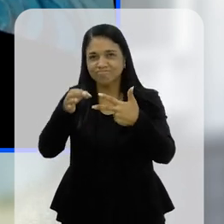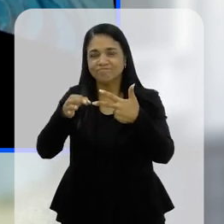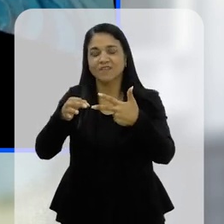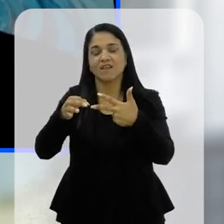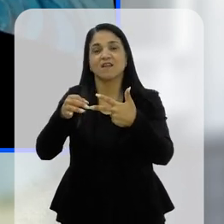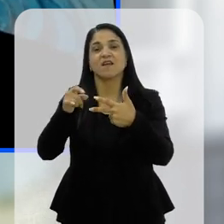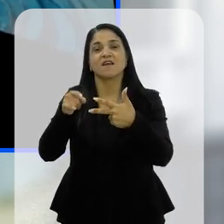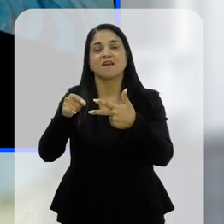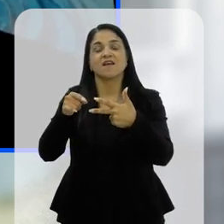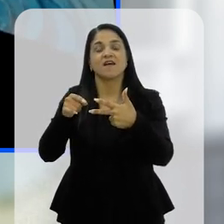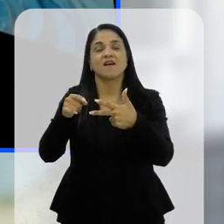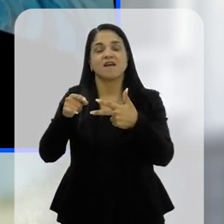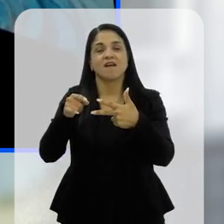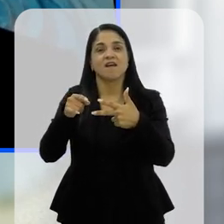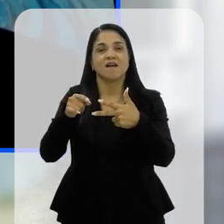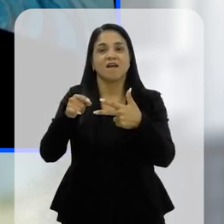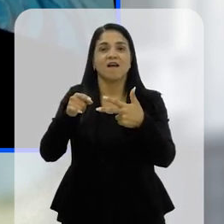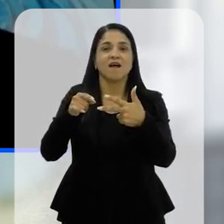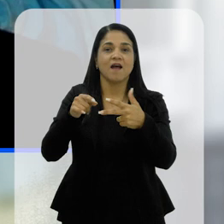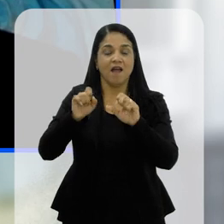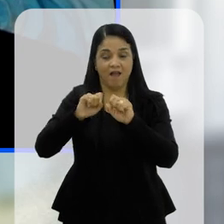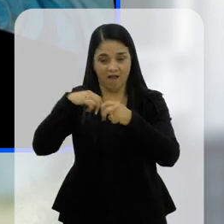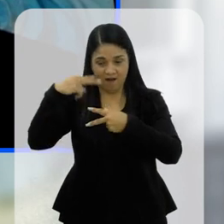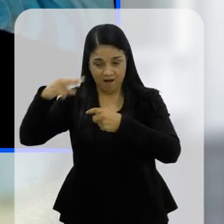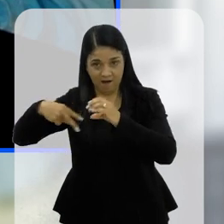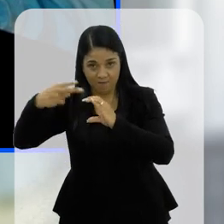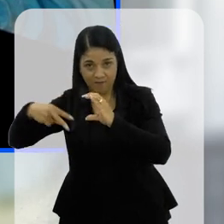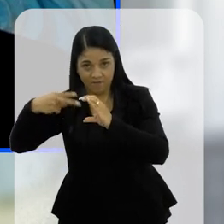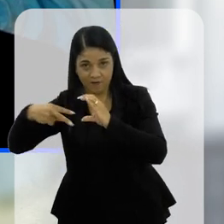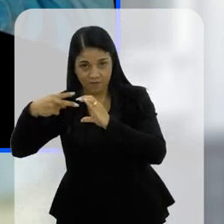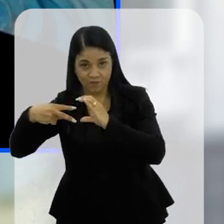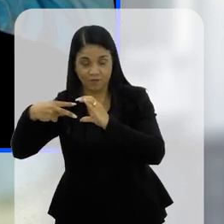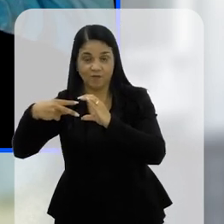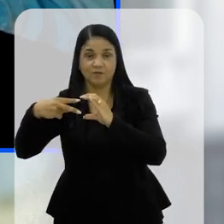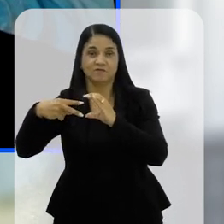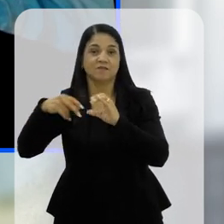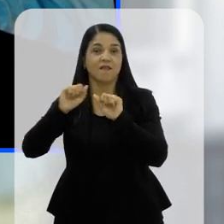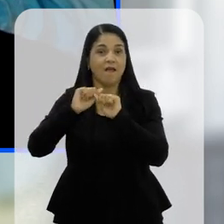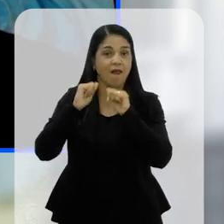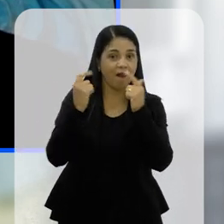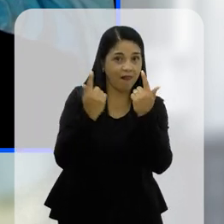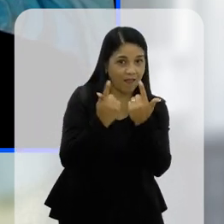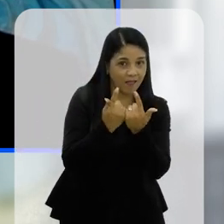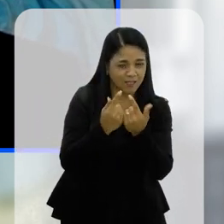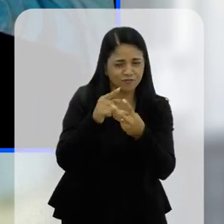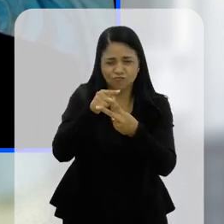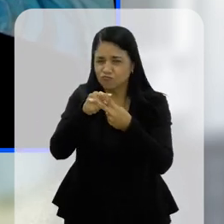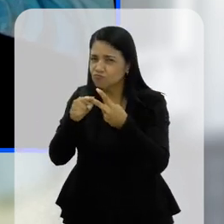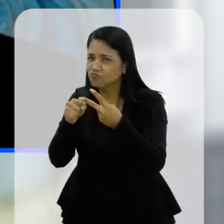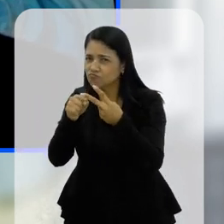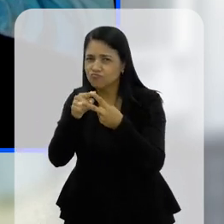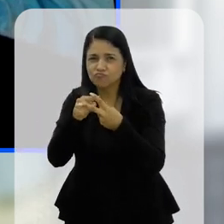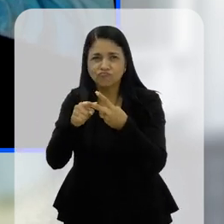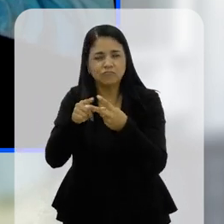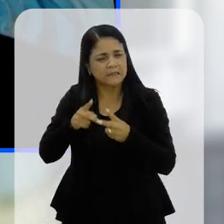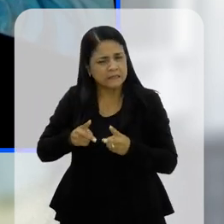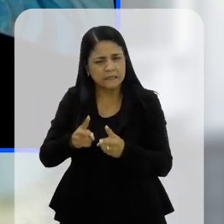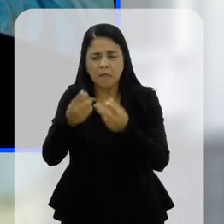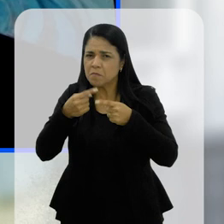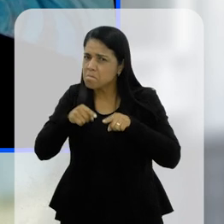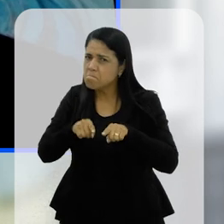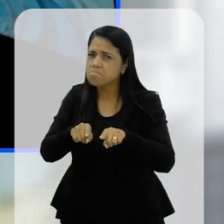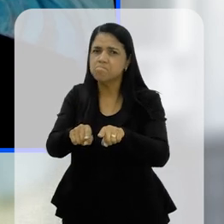as duas casas, a Câmara de Vereadores e a LERJ sempre foram